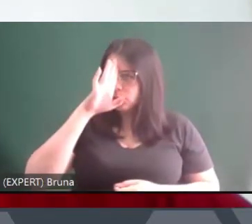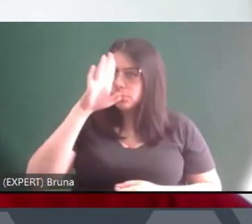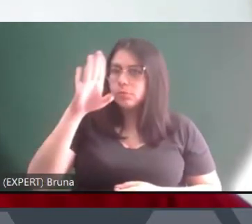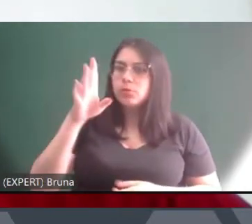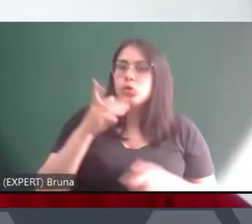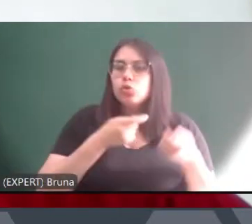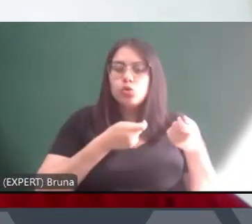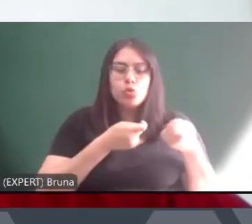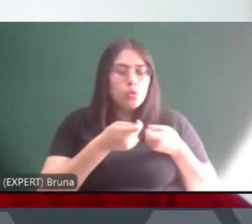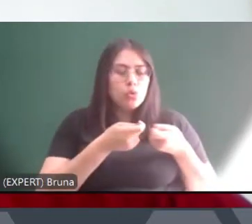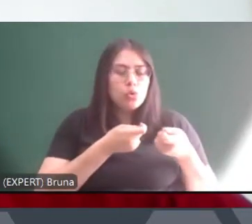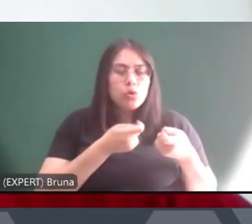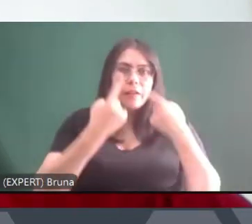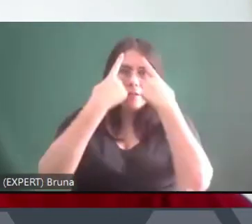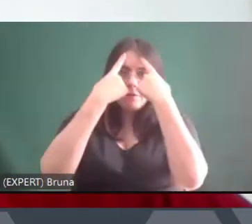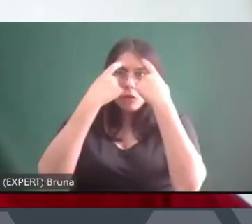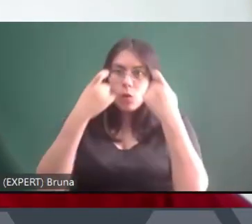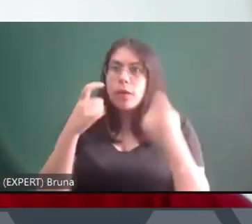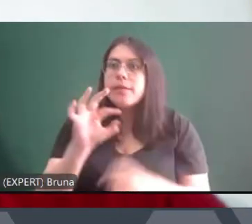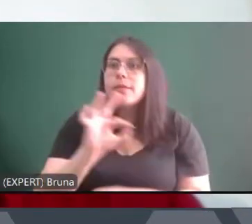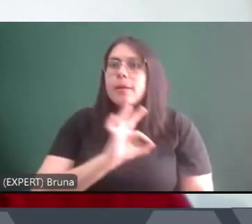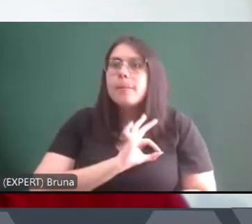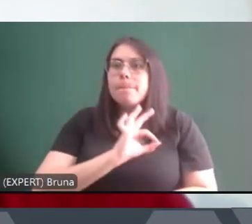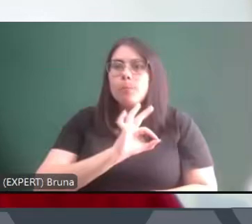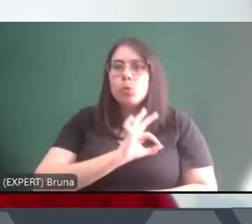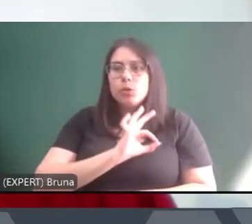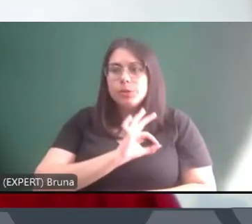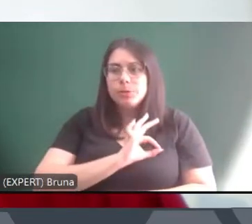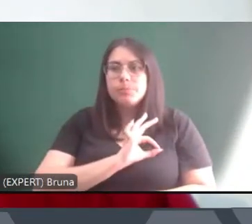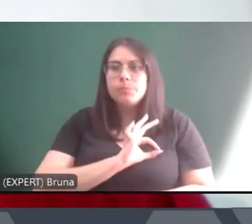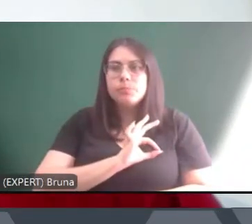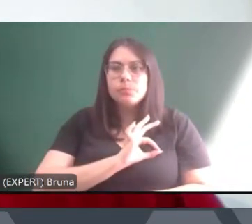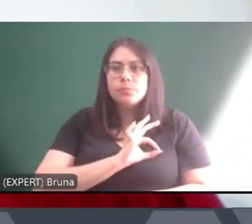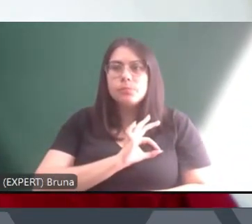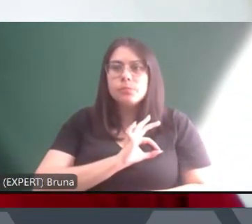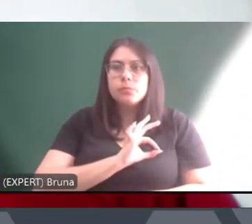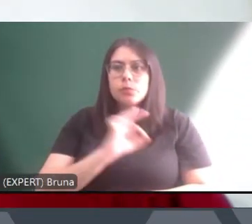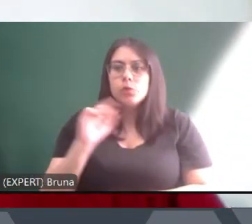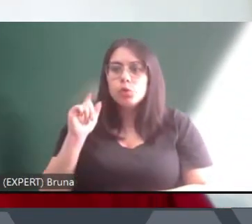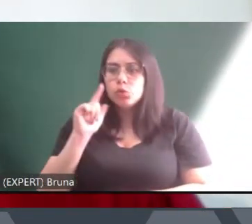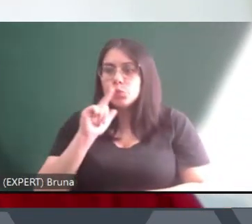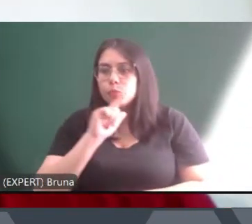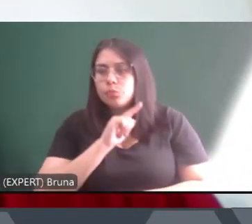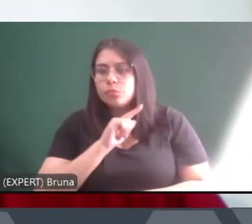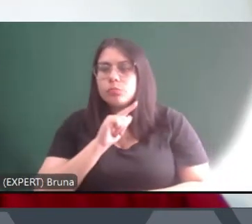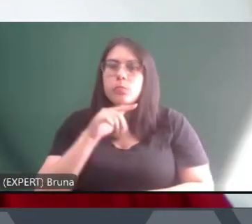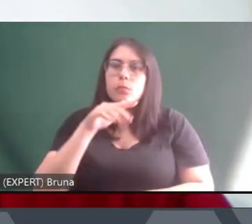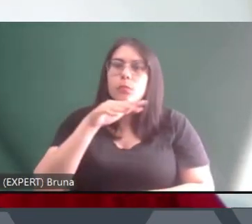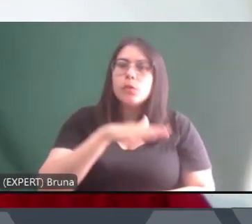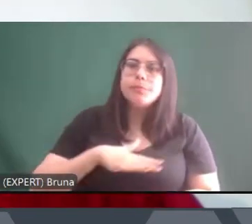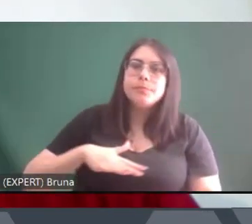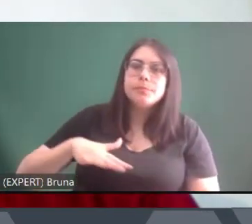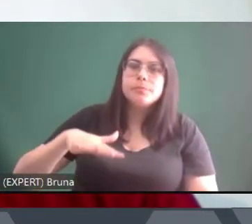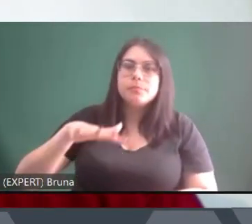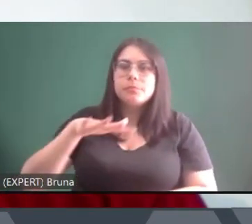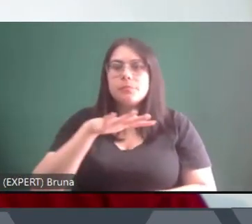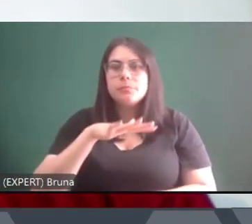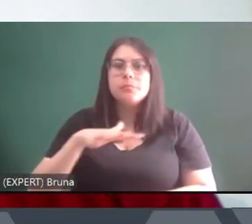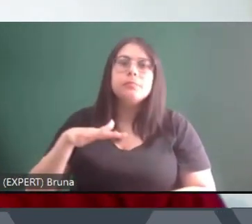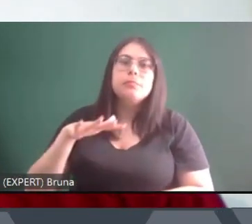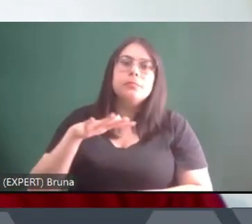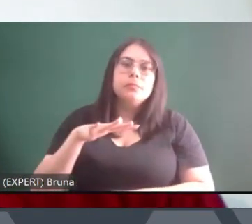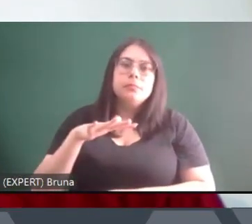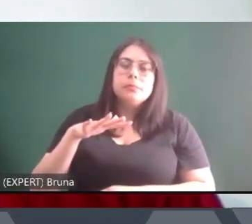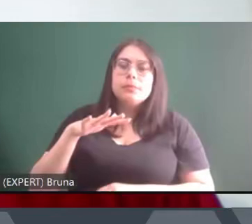controle da violência policial, que nos levaria a um ambiente urbano nas cidades,